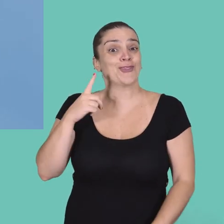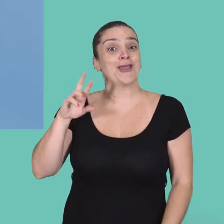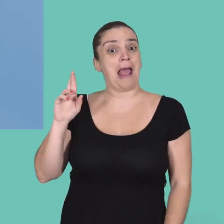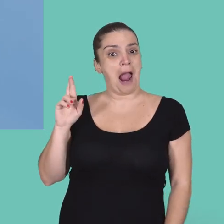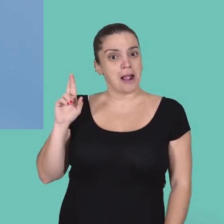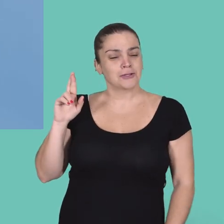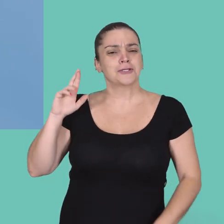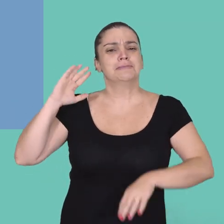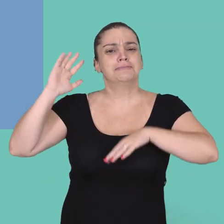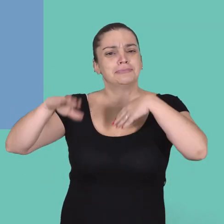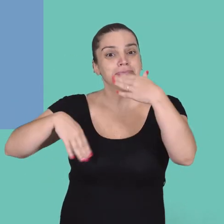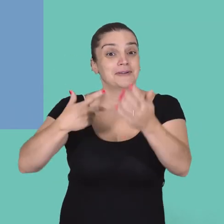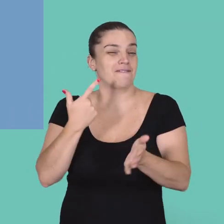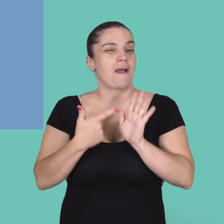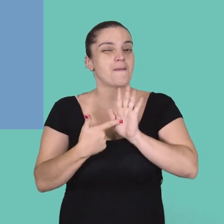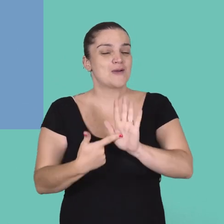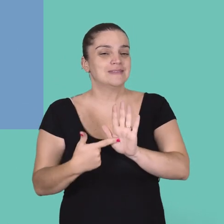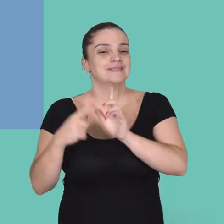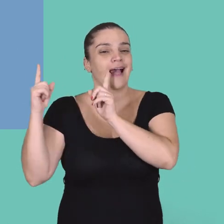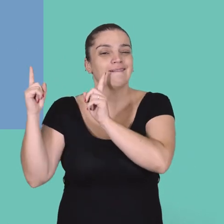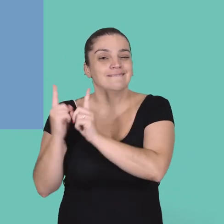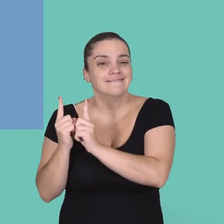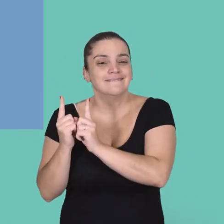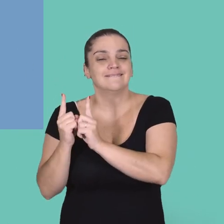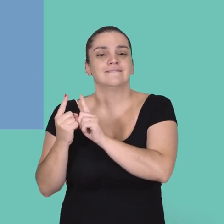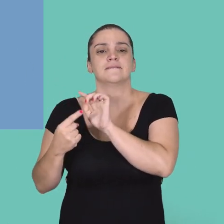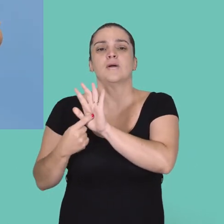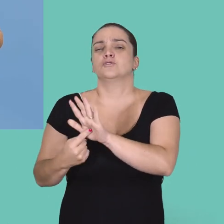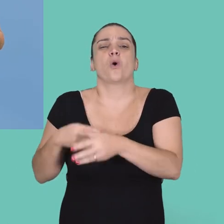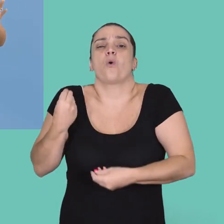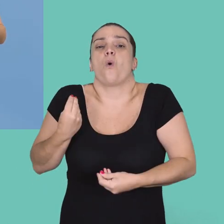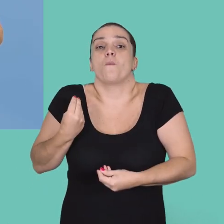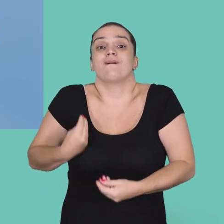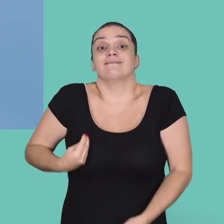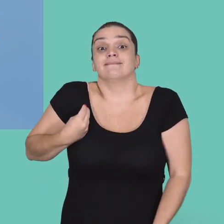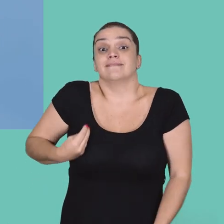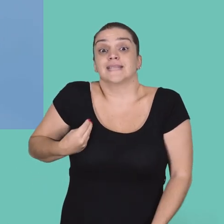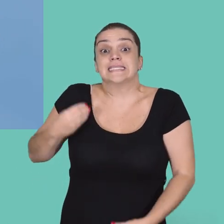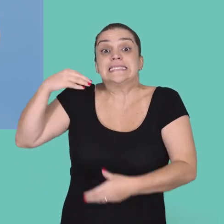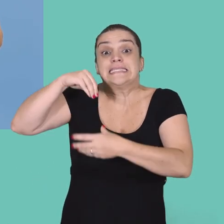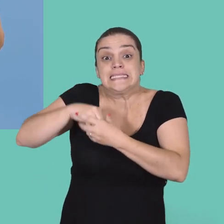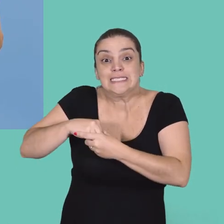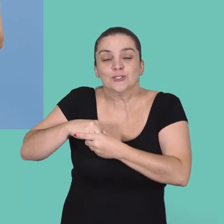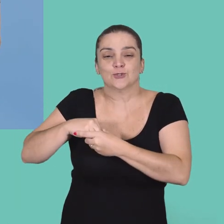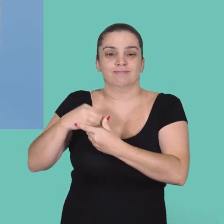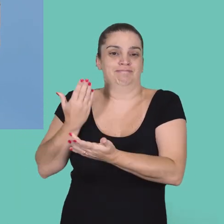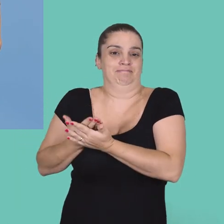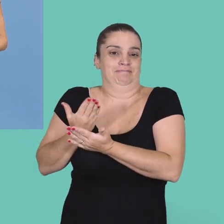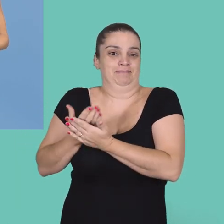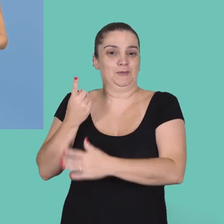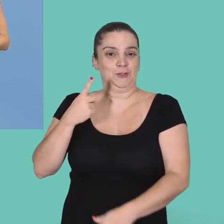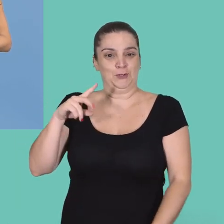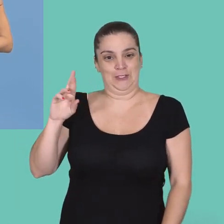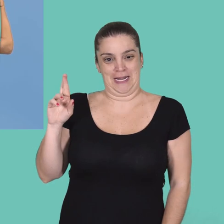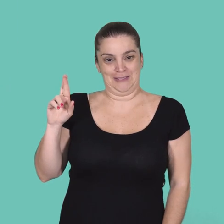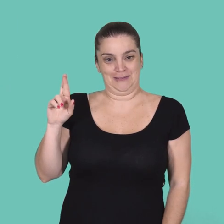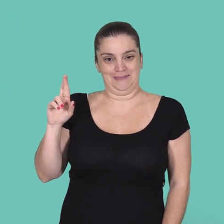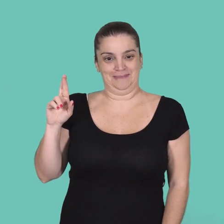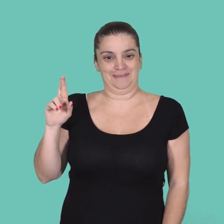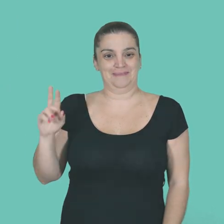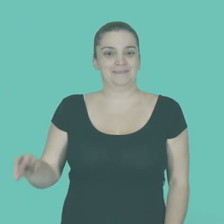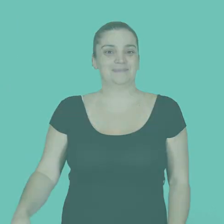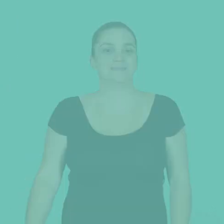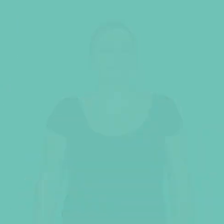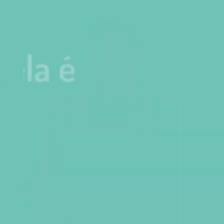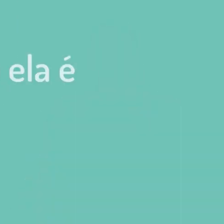E agora a gente vai mostrar um sketch, onde a gente mostra um pouquinho de como que é a vida da Carlota enquanto ela faz um doutorado em física.